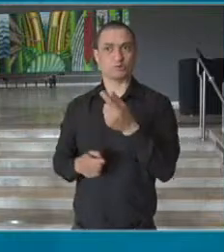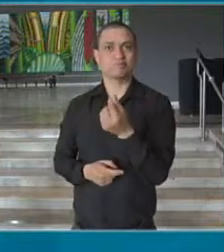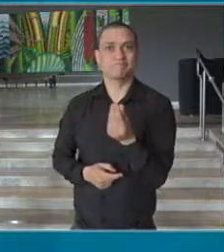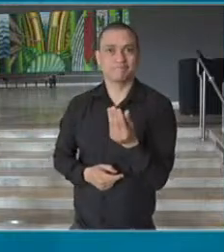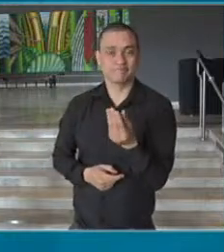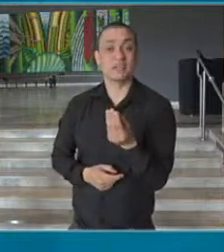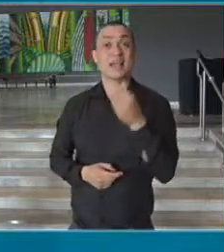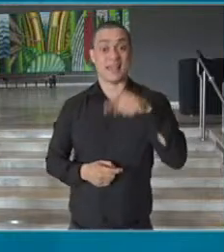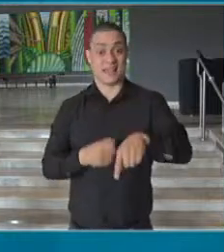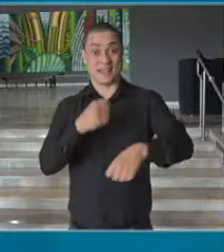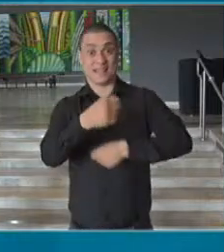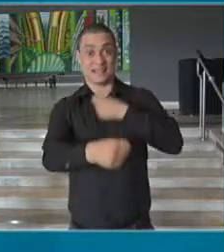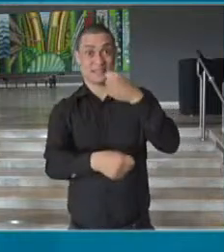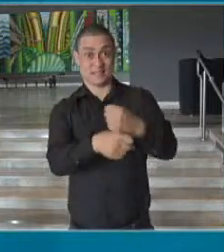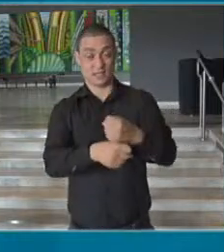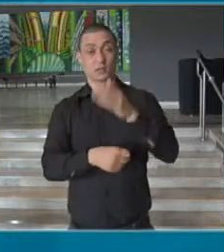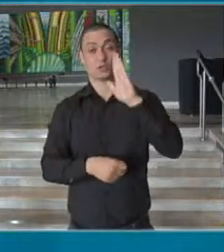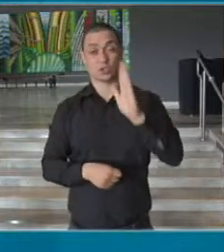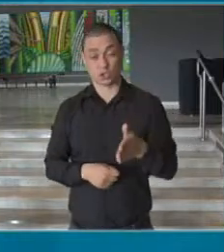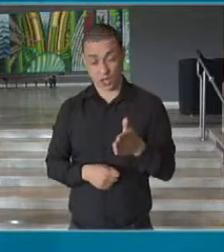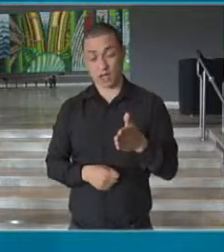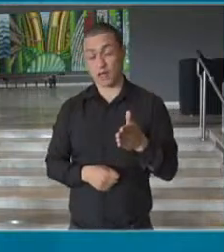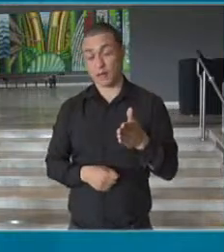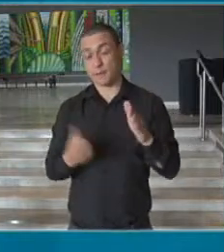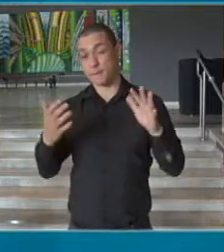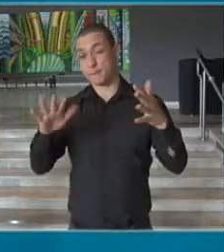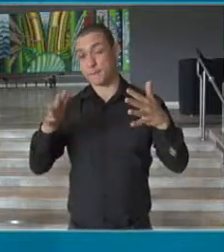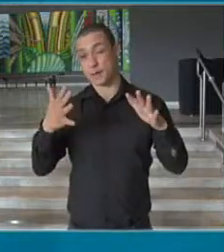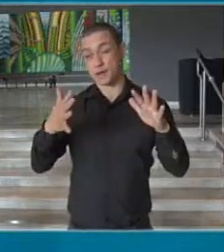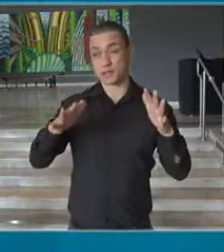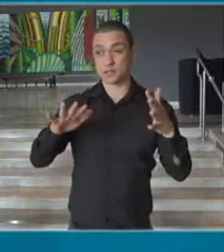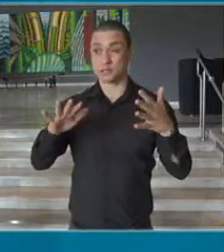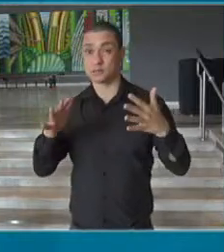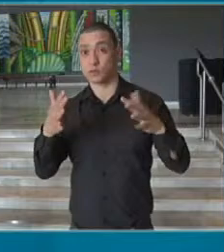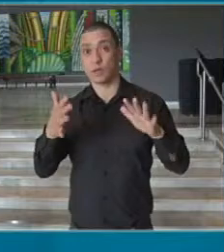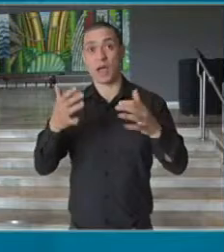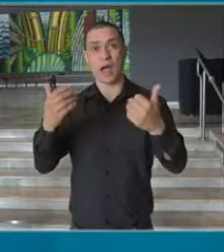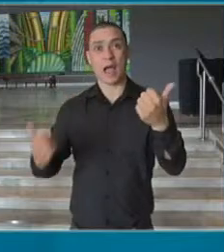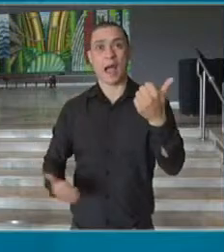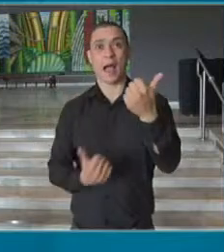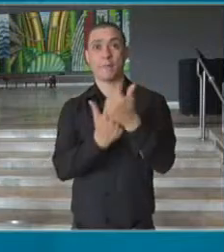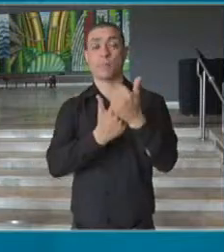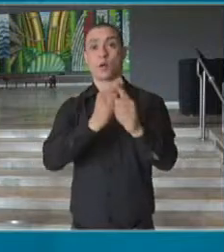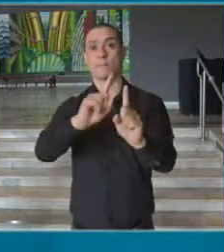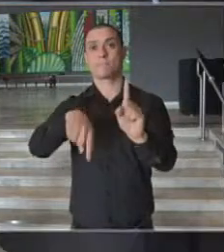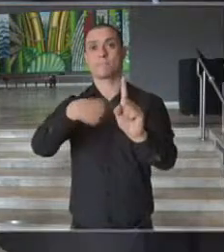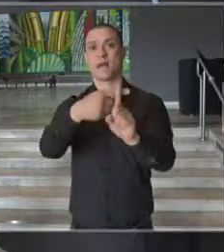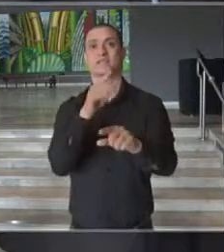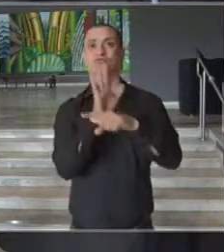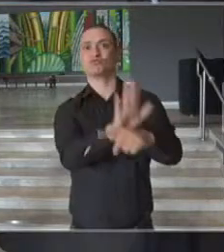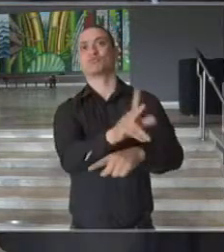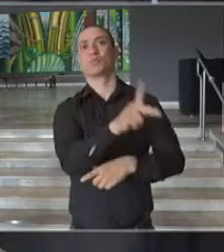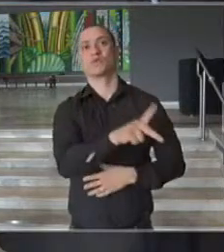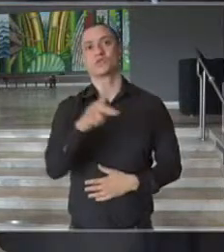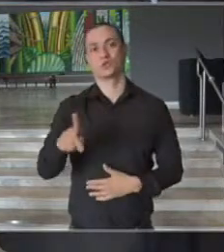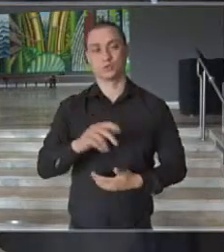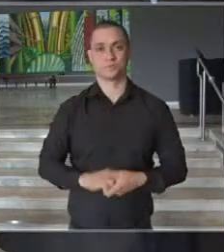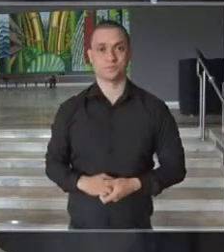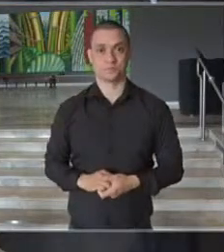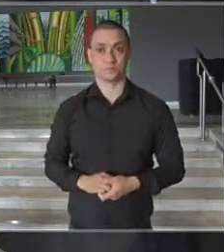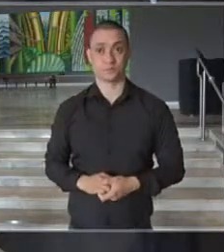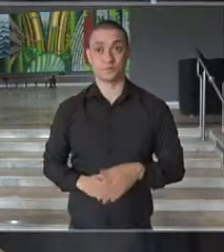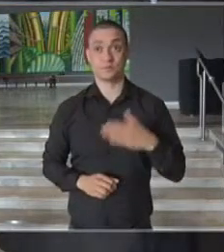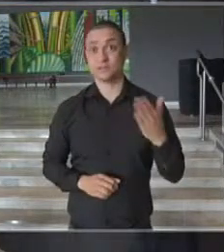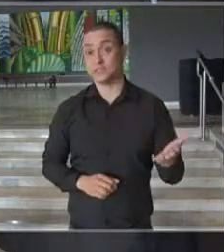ano, estamos fazendo, de forma inédita, um apoio muito maior aos professores. E vou